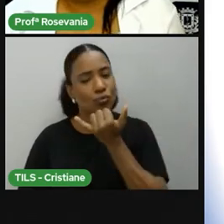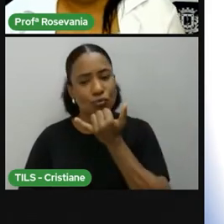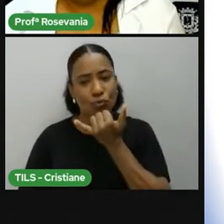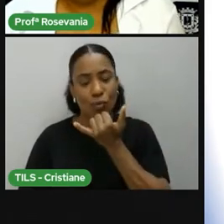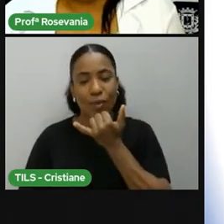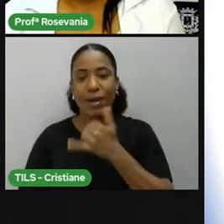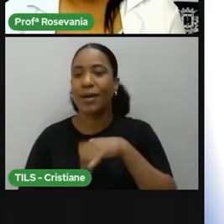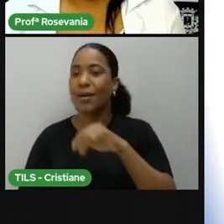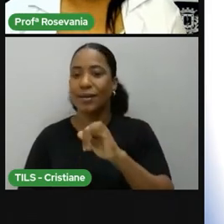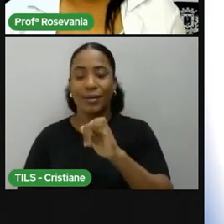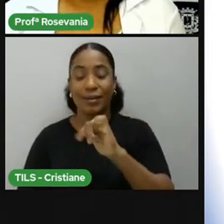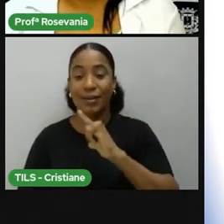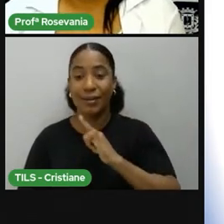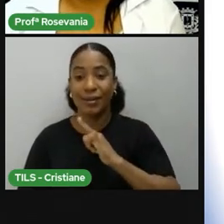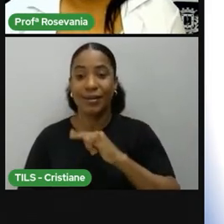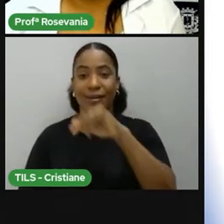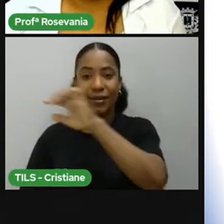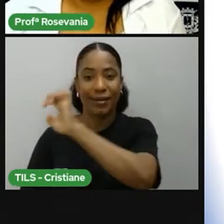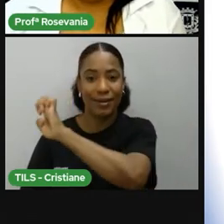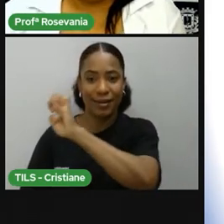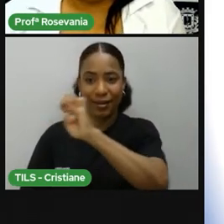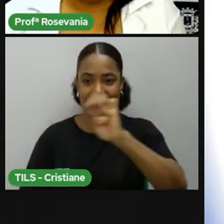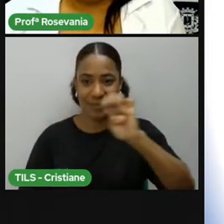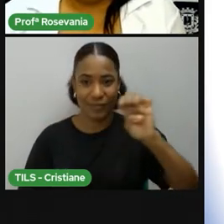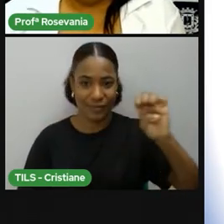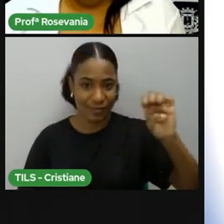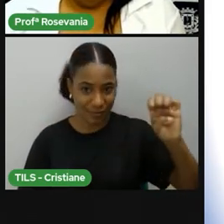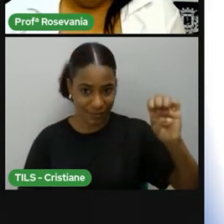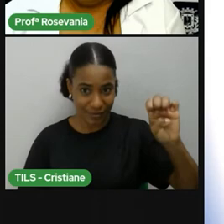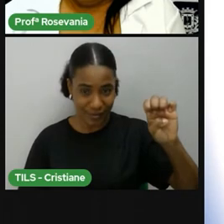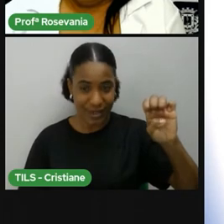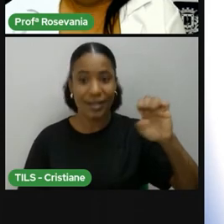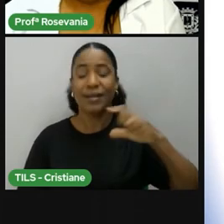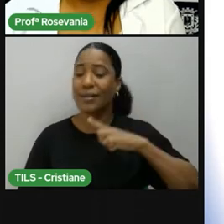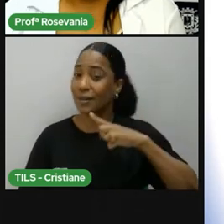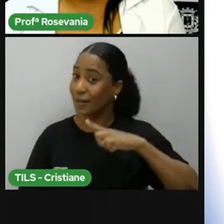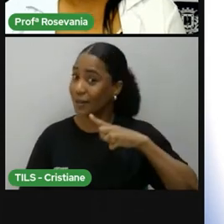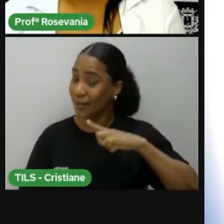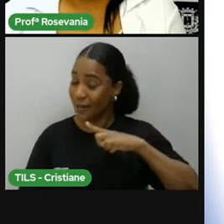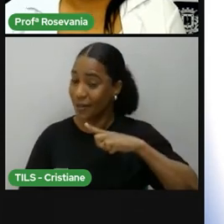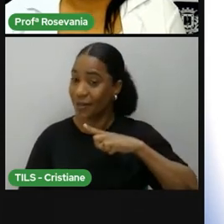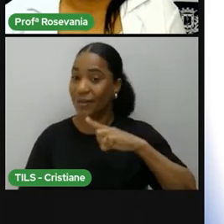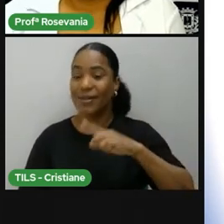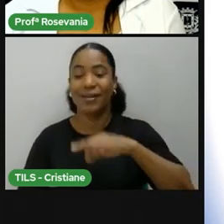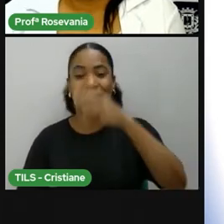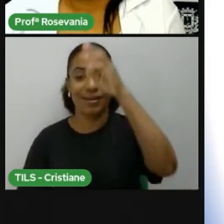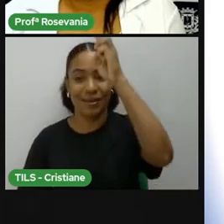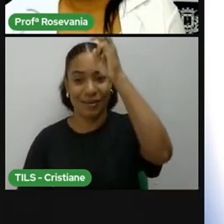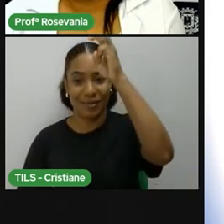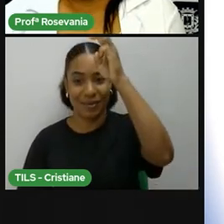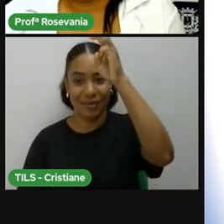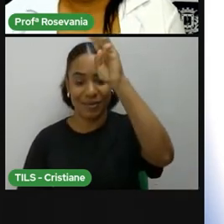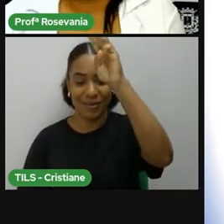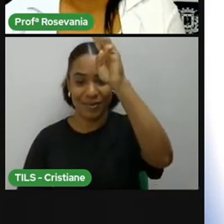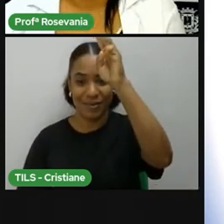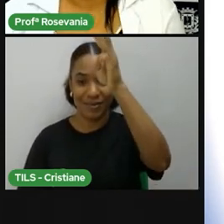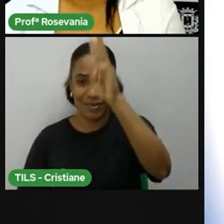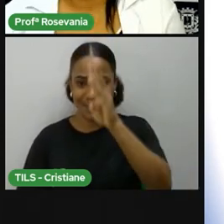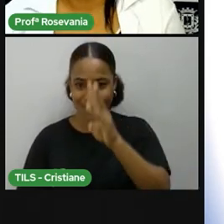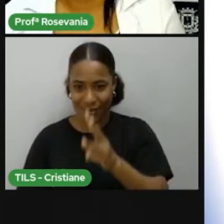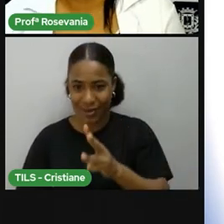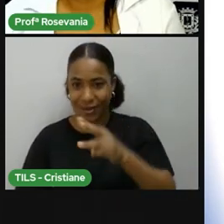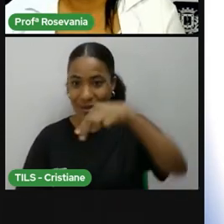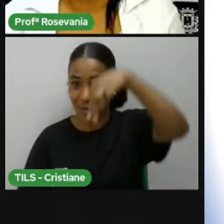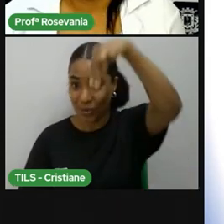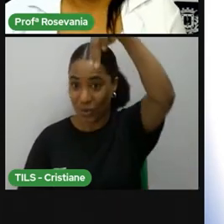à linha do Equador, eu vou dizer que aqui é o hemisfério norte e com relação ao meridiano de Greenwich, que é